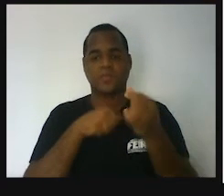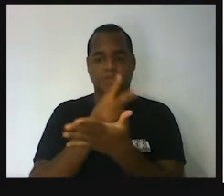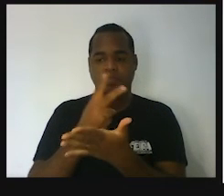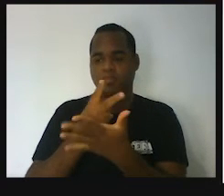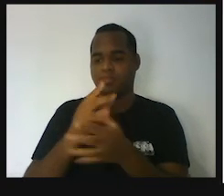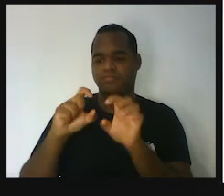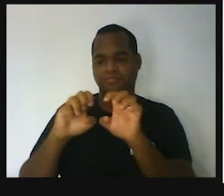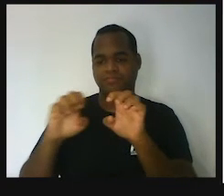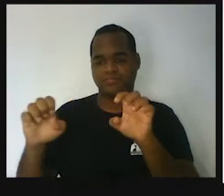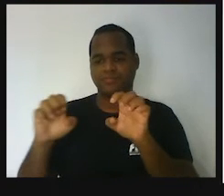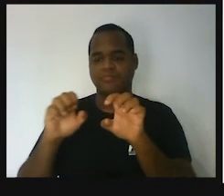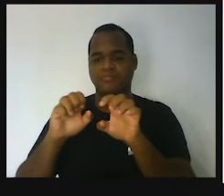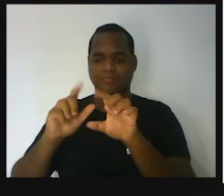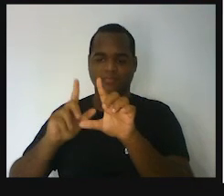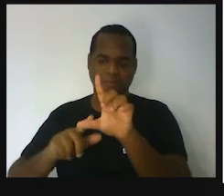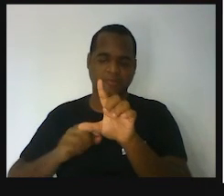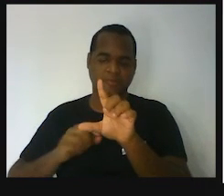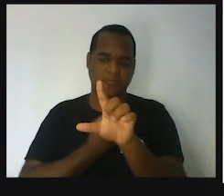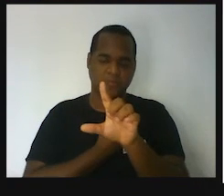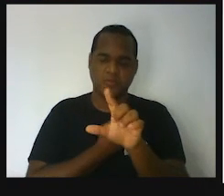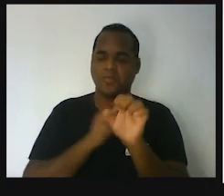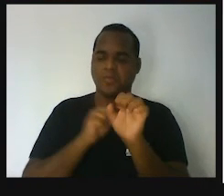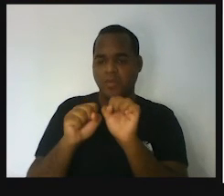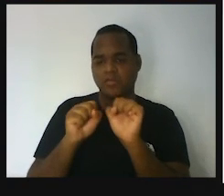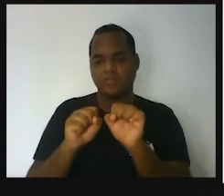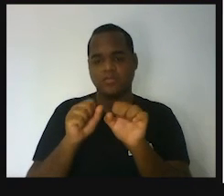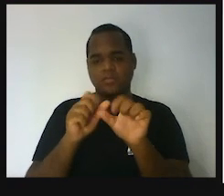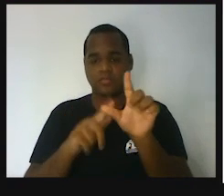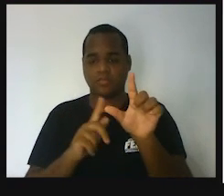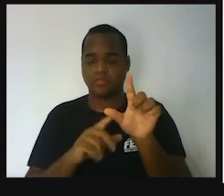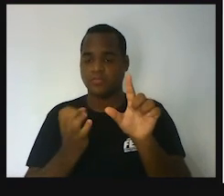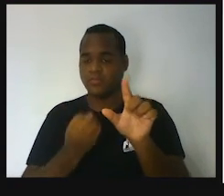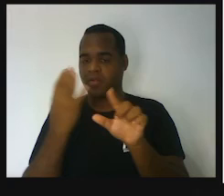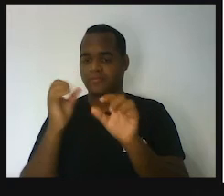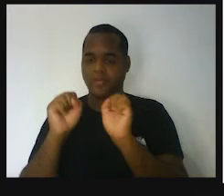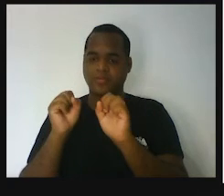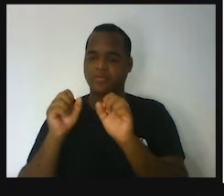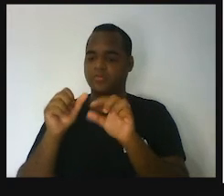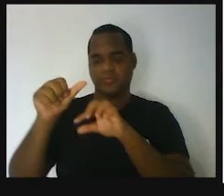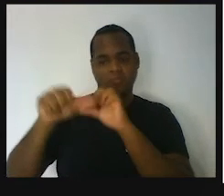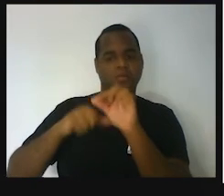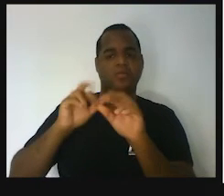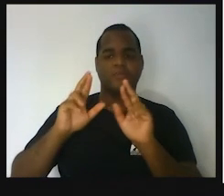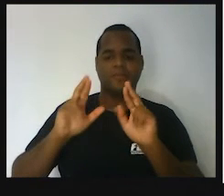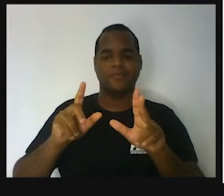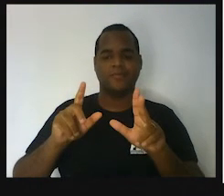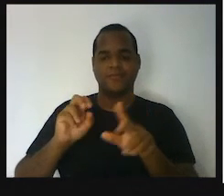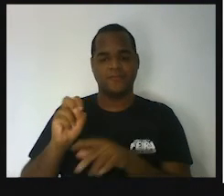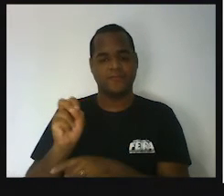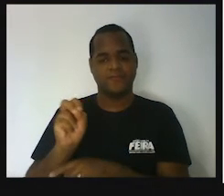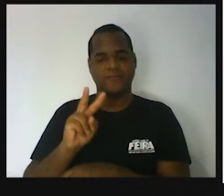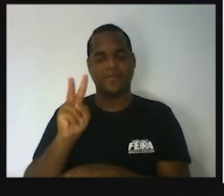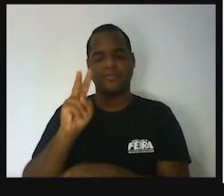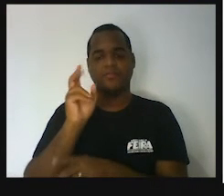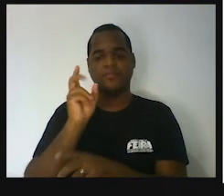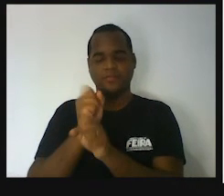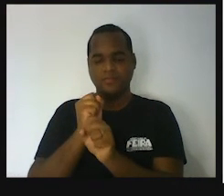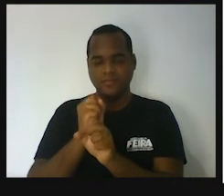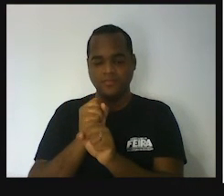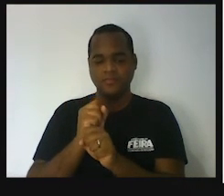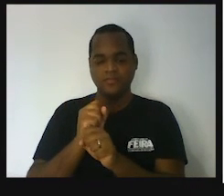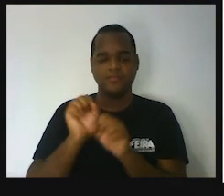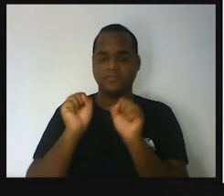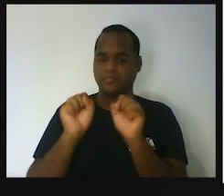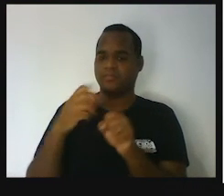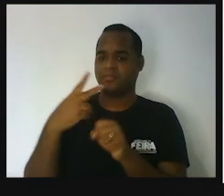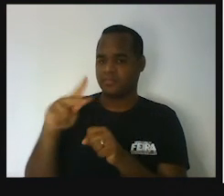letra pode ter qualquer valor. Esses valores podem mudar. Na equação, o valor